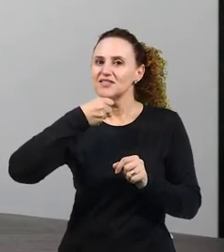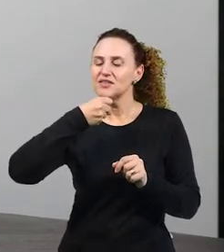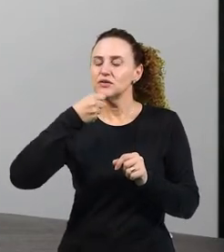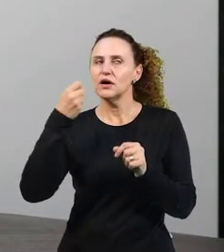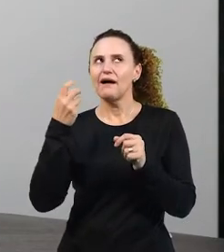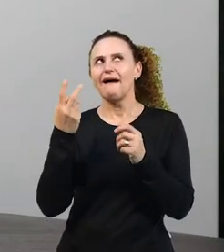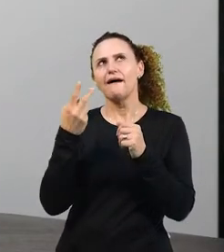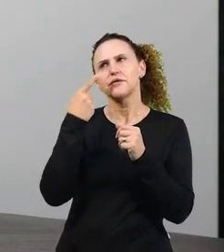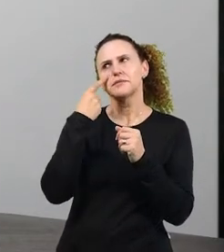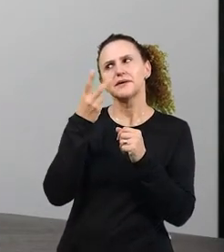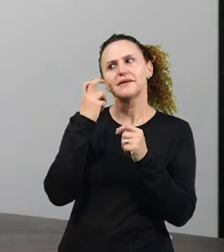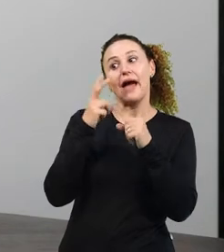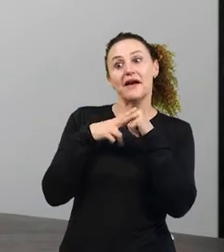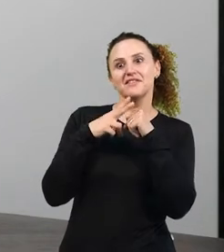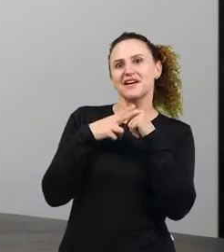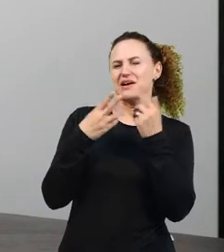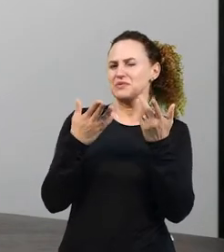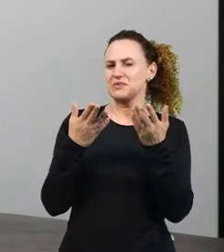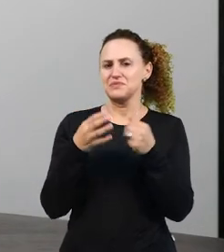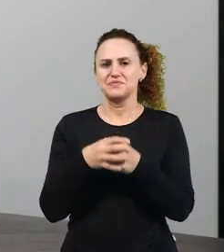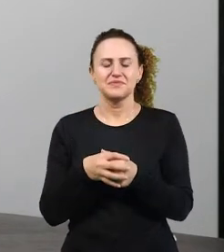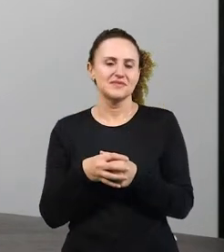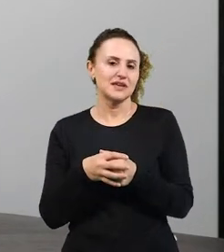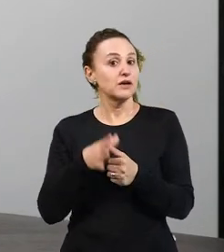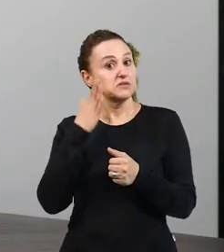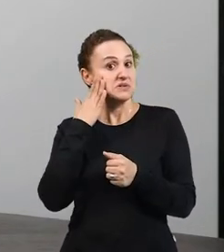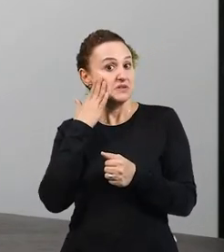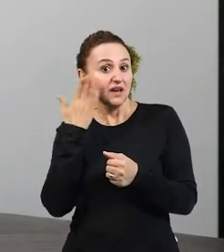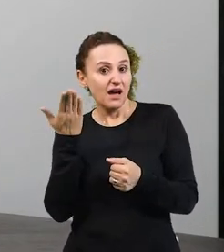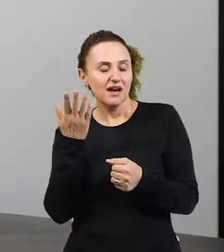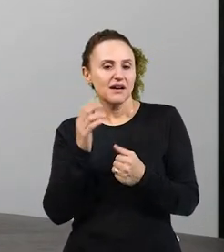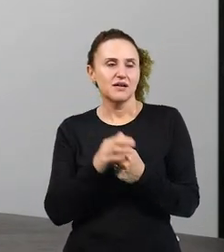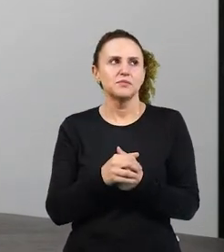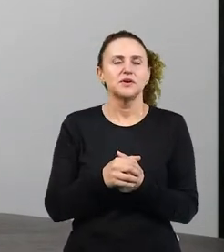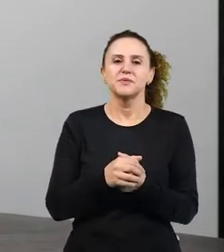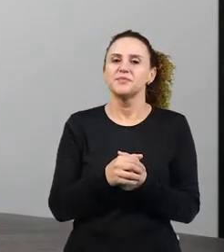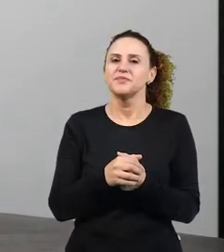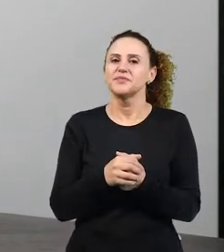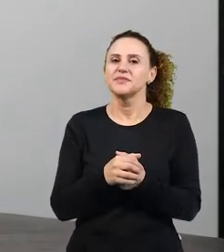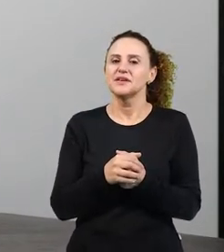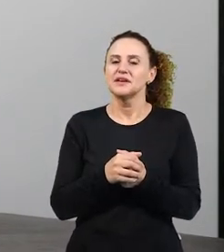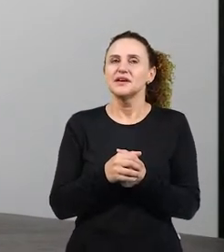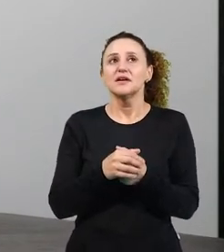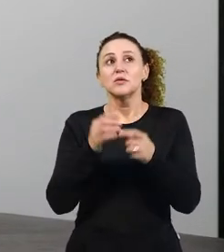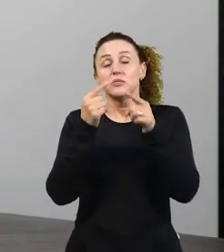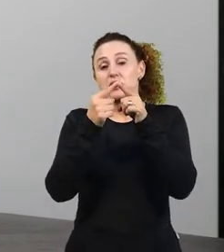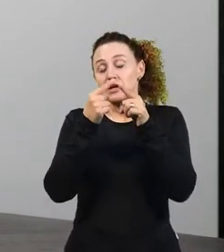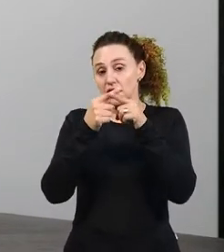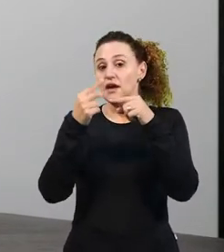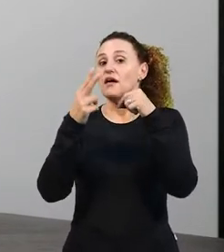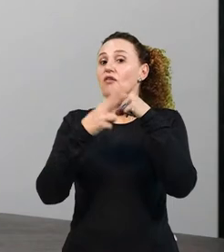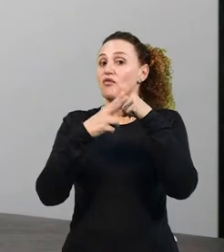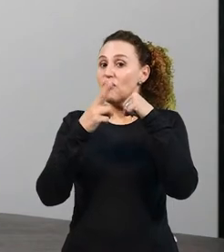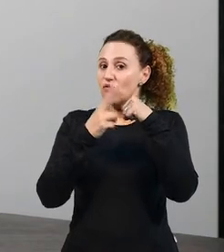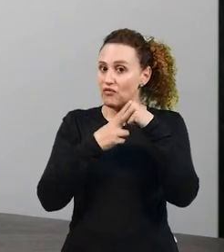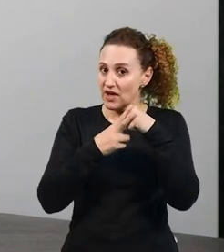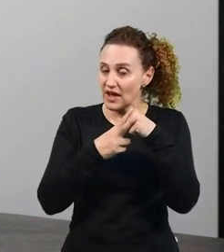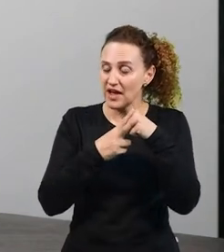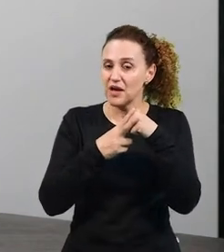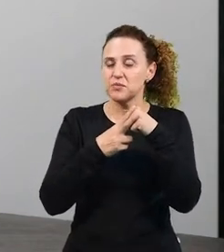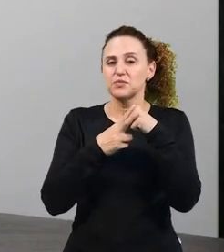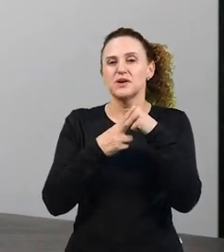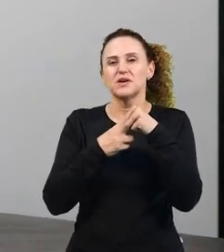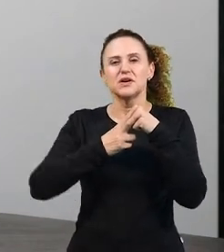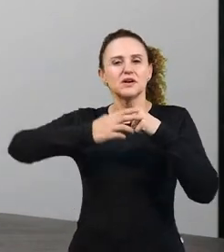Por quê? Vá, você sabe que é uma desinência do verbo que vai indicar o